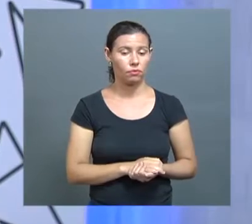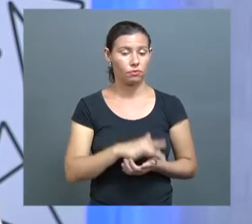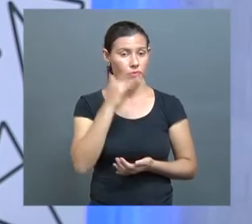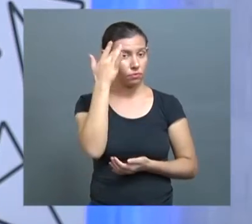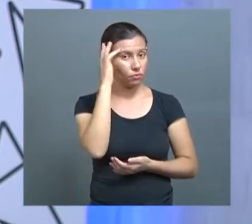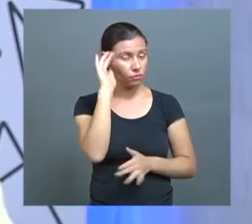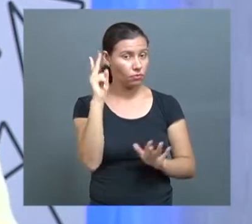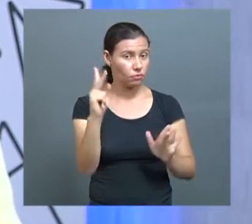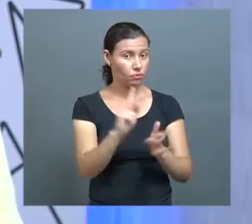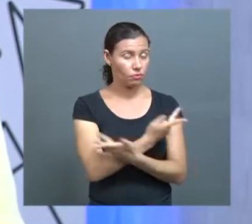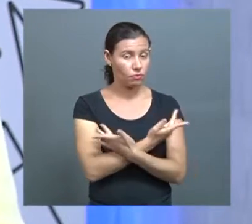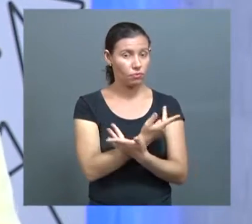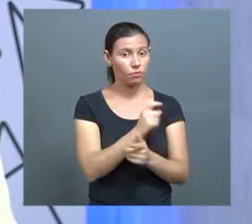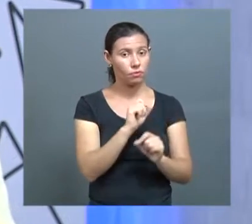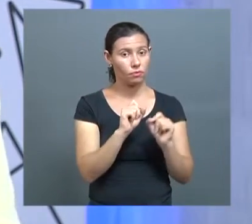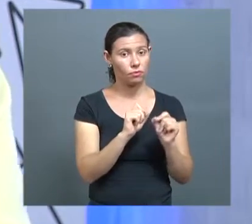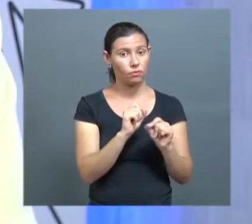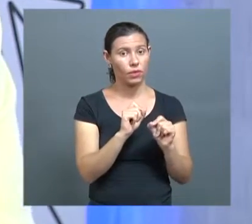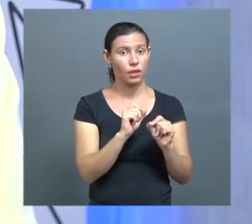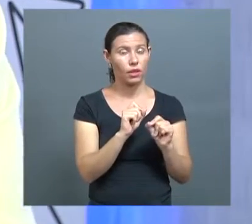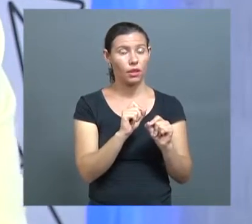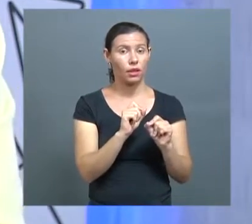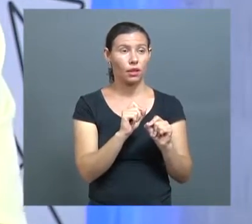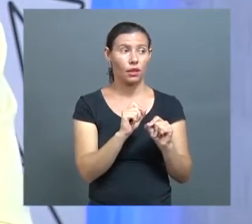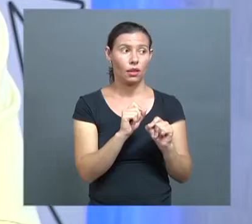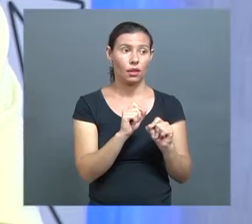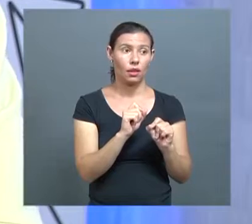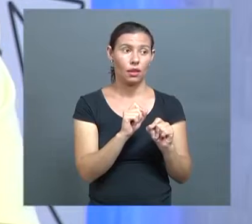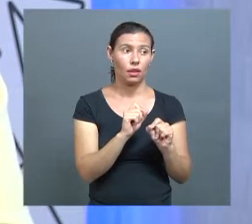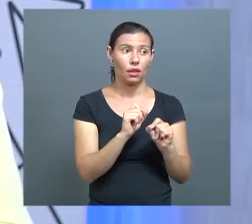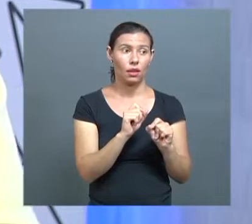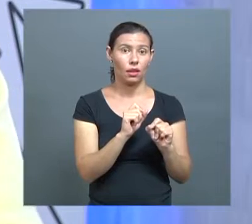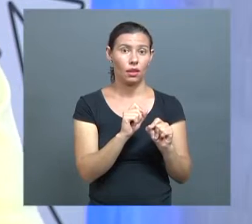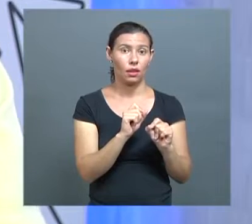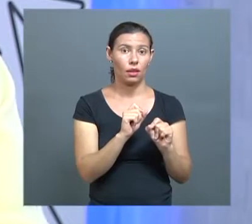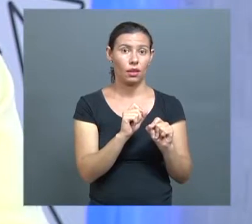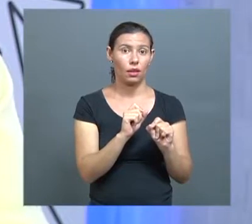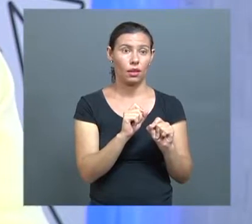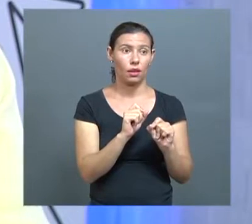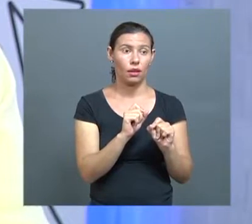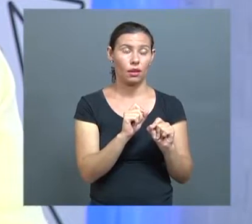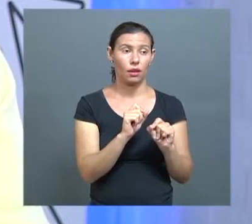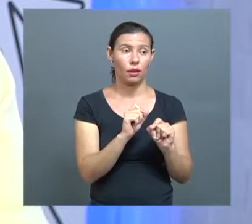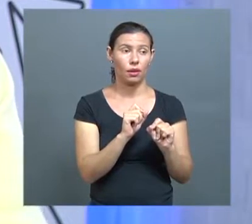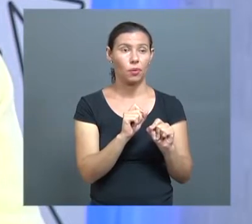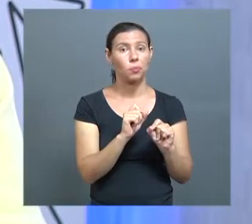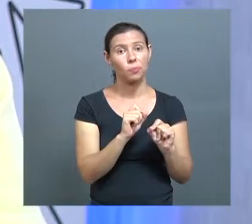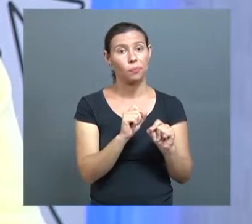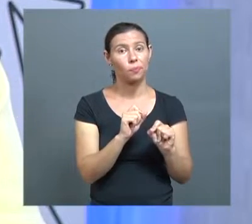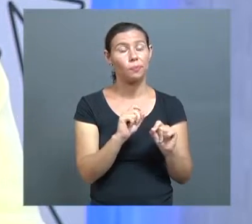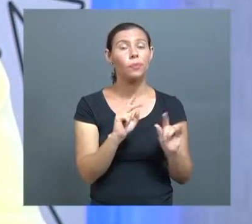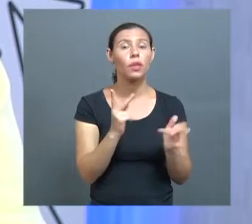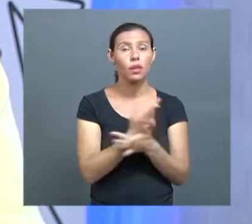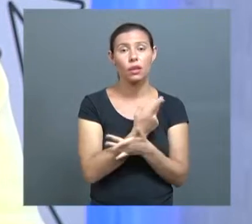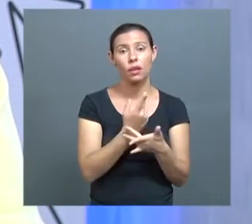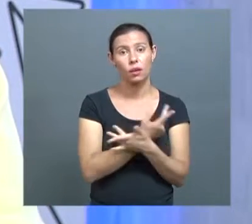equívoco com relação a esse atendimento. Porque